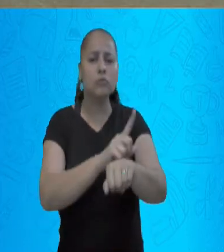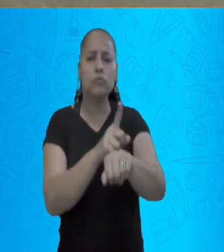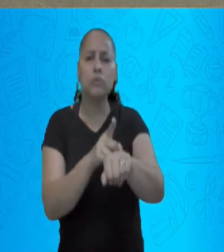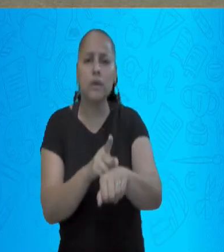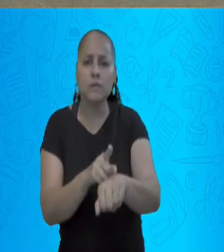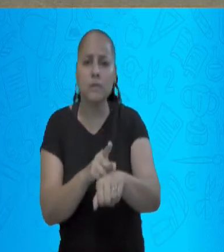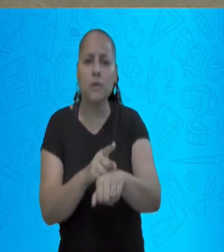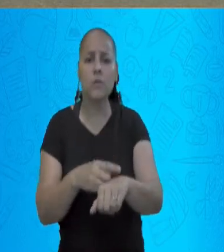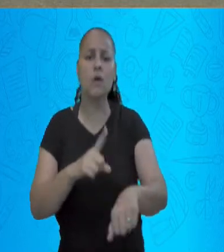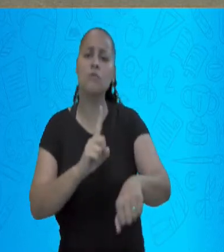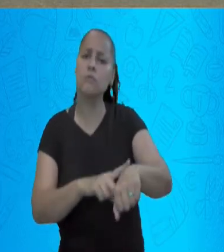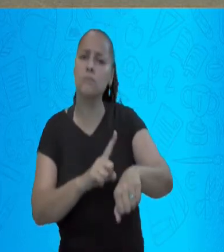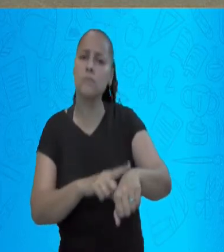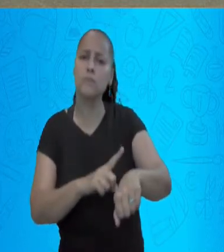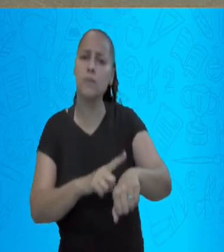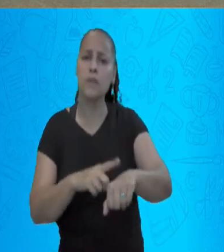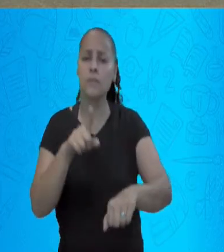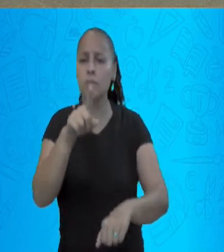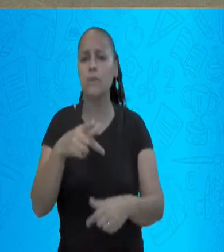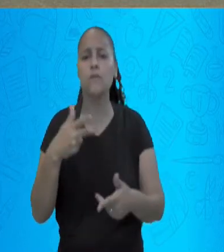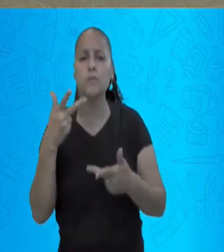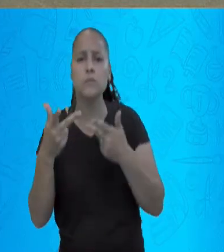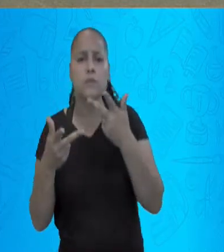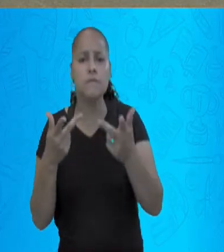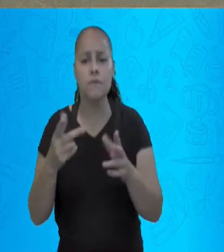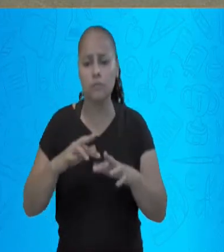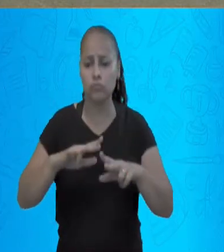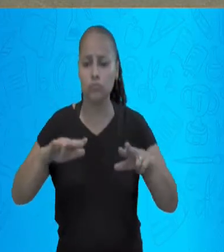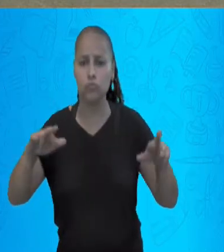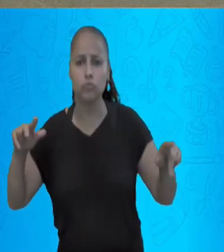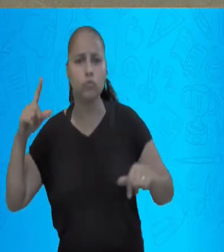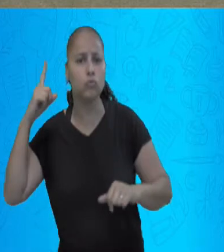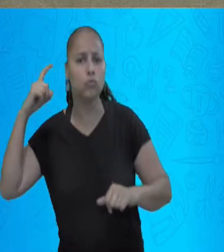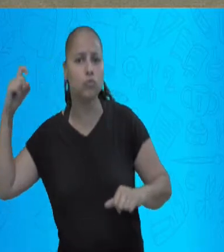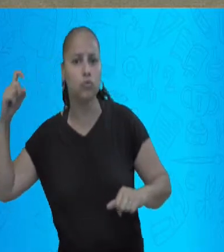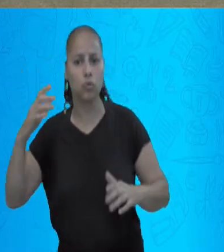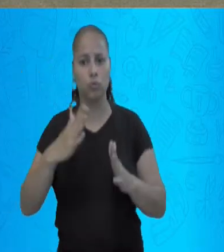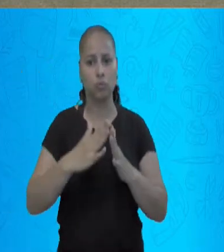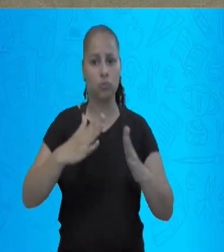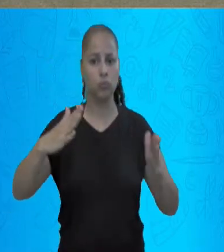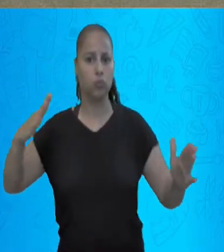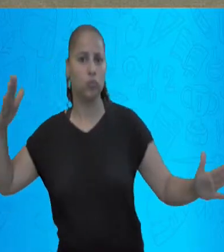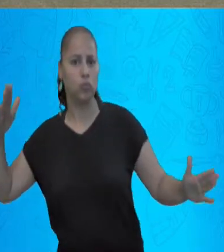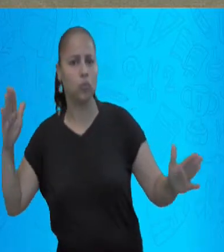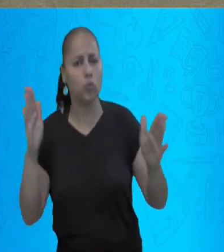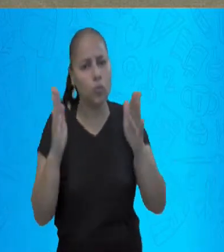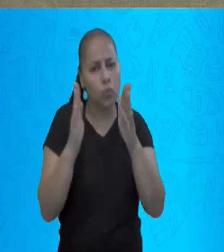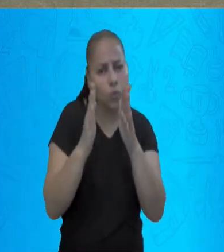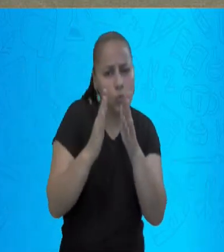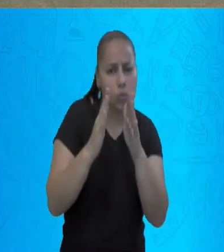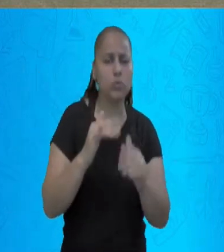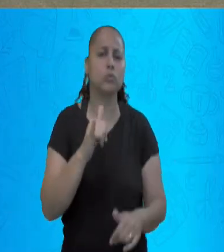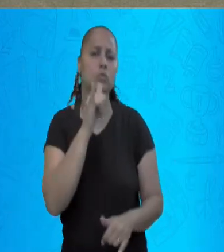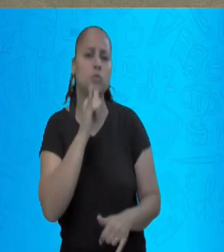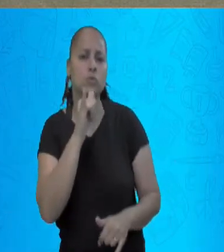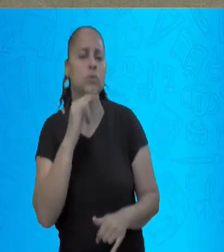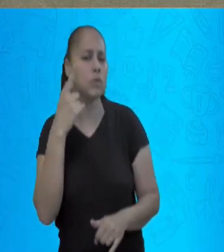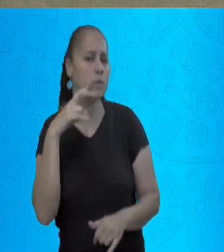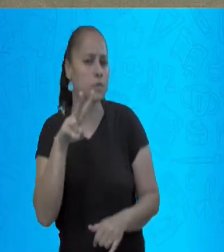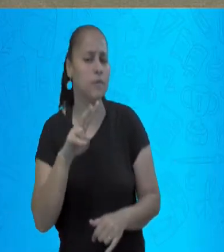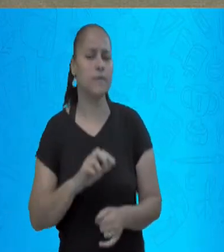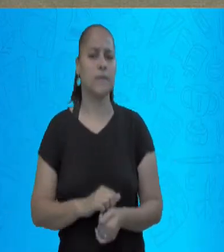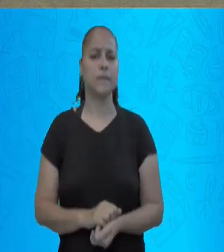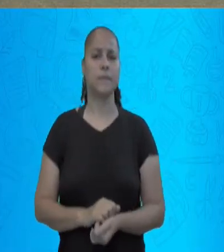é o tempo de produção do som, longo ou curto. Um exemplo disso para